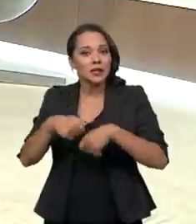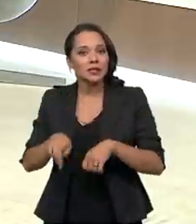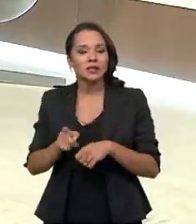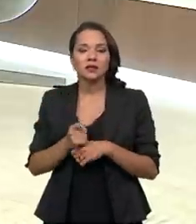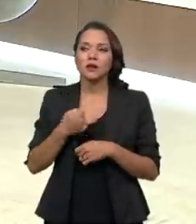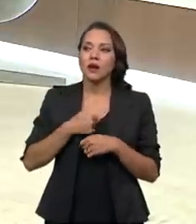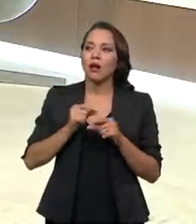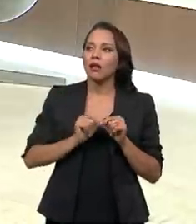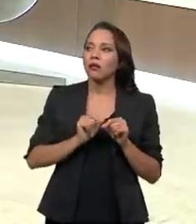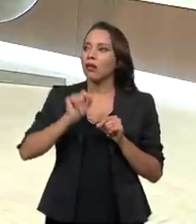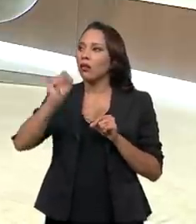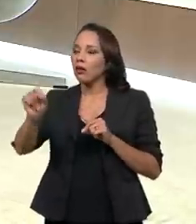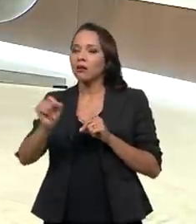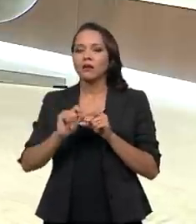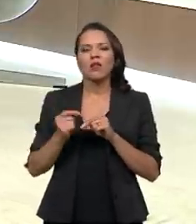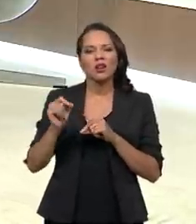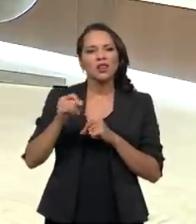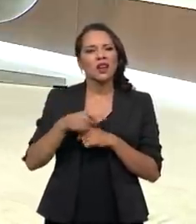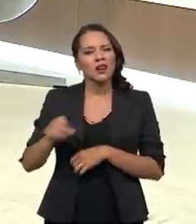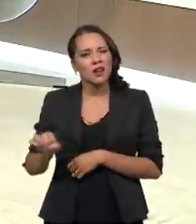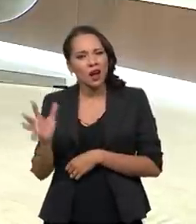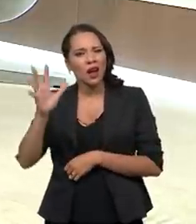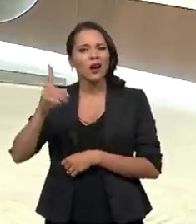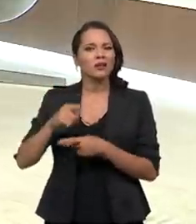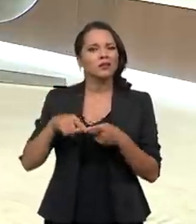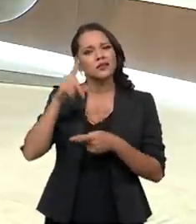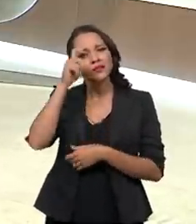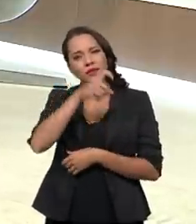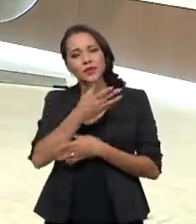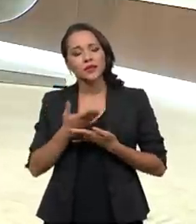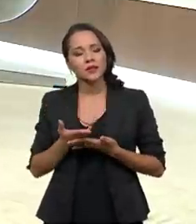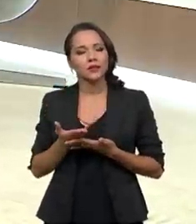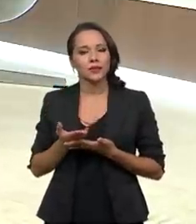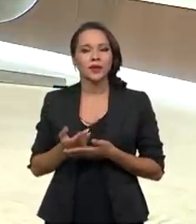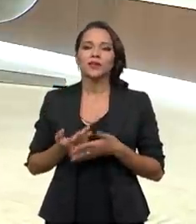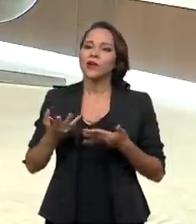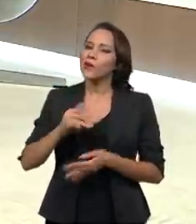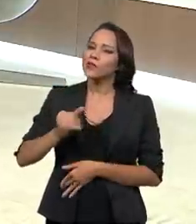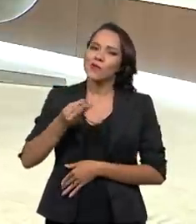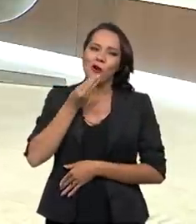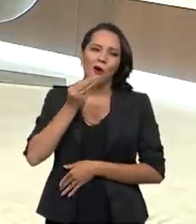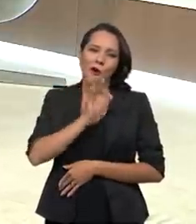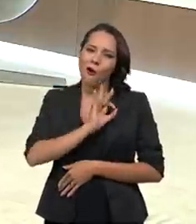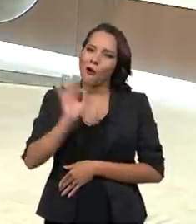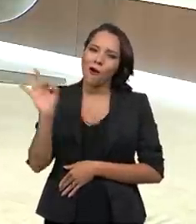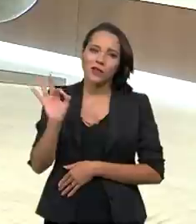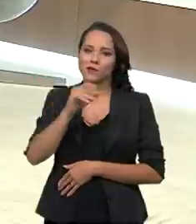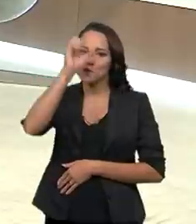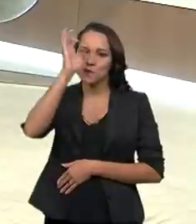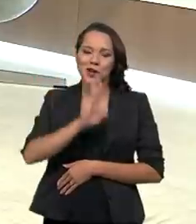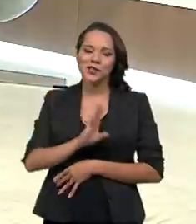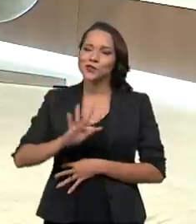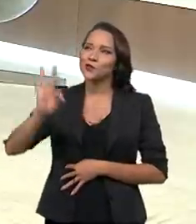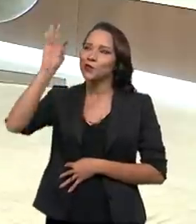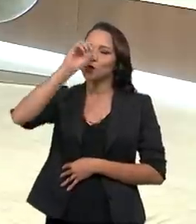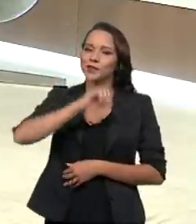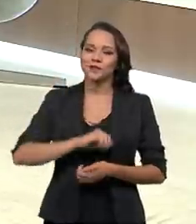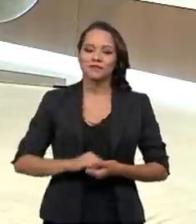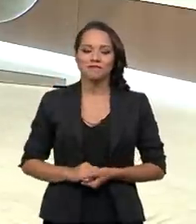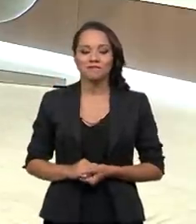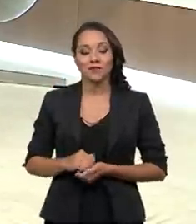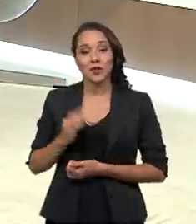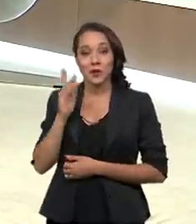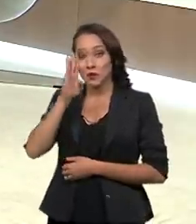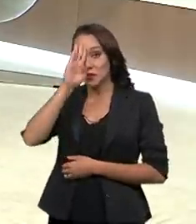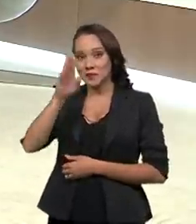sair da sua sede, que é muito caro, é muito difícil. Ou seja, é uma ótima solução para o Brasil inteiro. Então, é